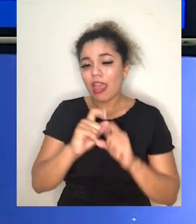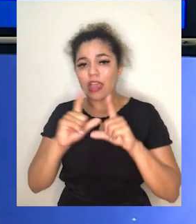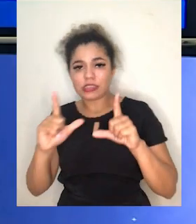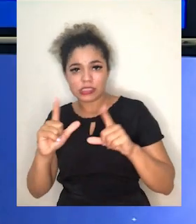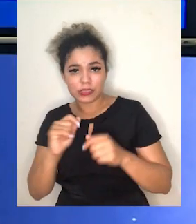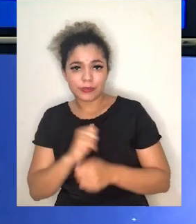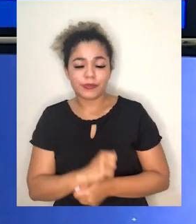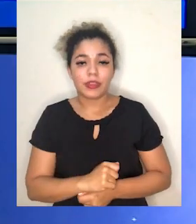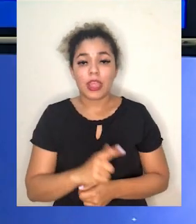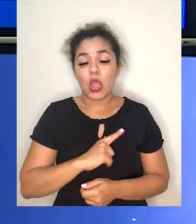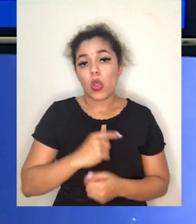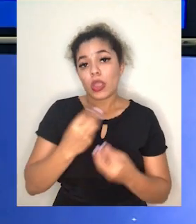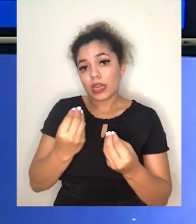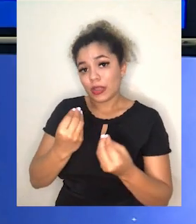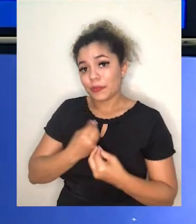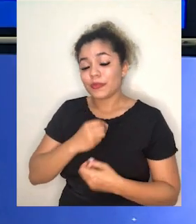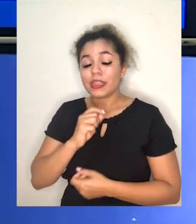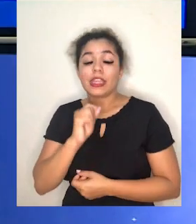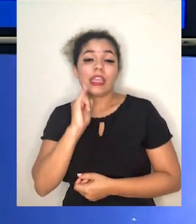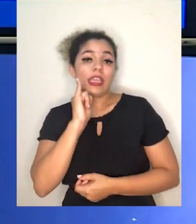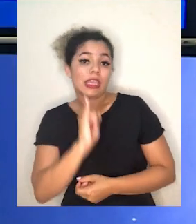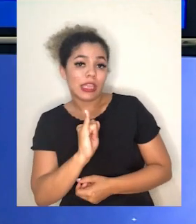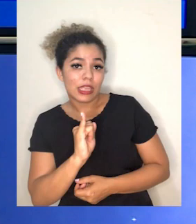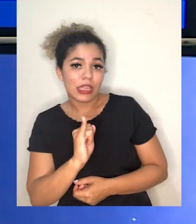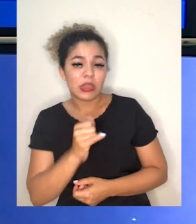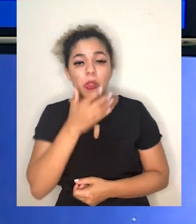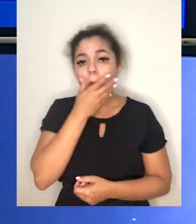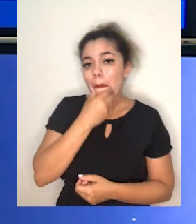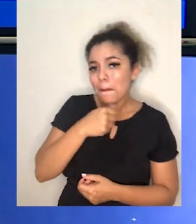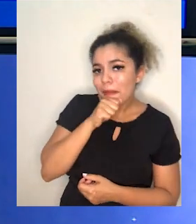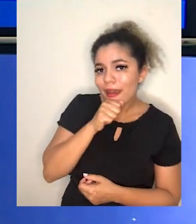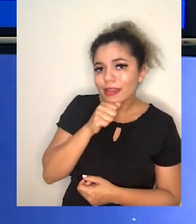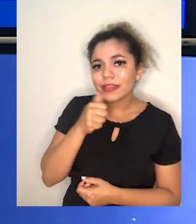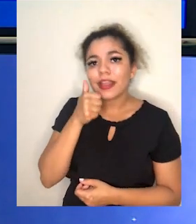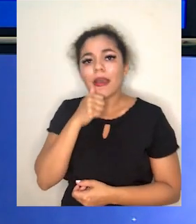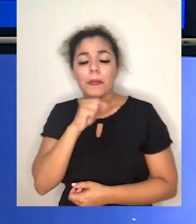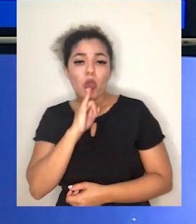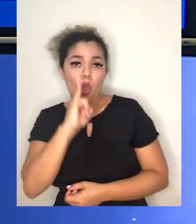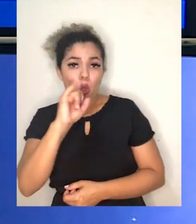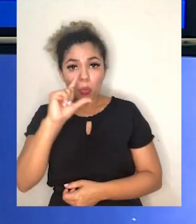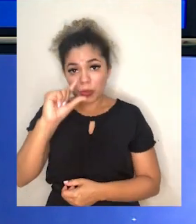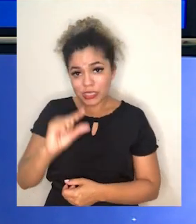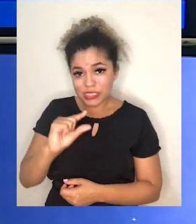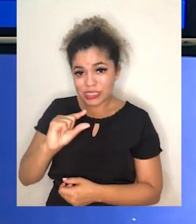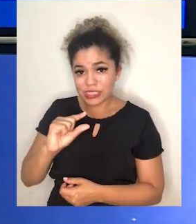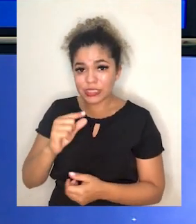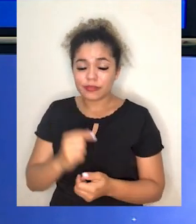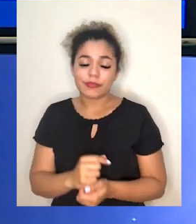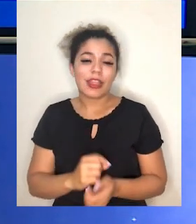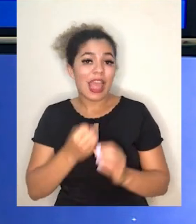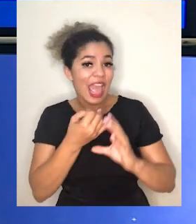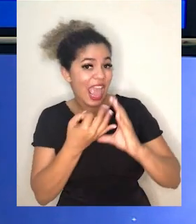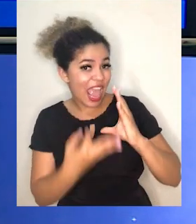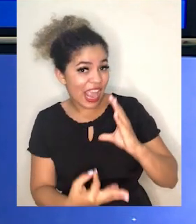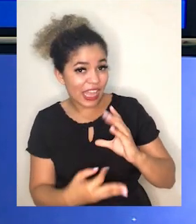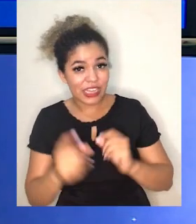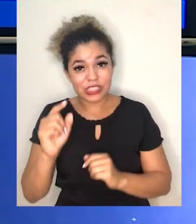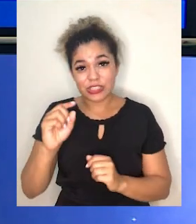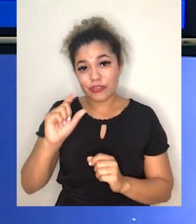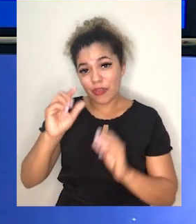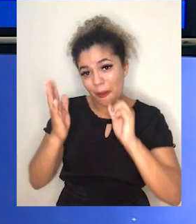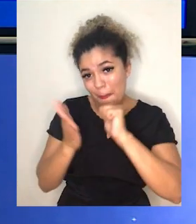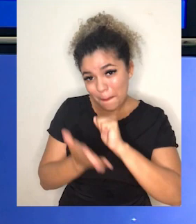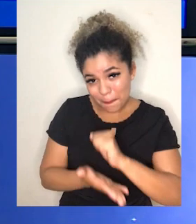ou ele recebe iazão, pai ou da mãe, e o izinho, que é uma característica recessiva, vamos lembrar da aula de genética,